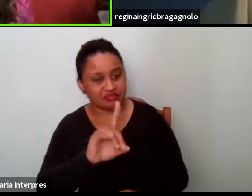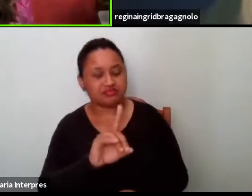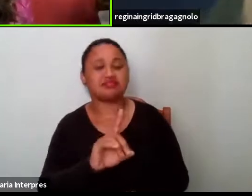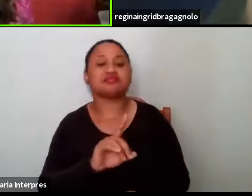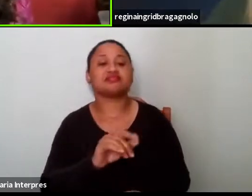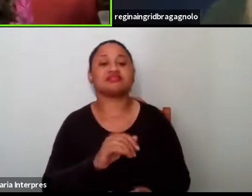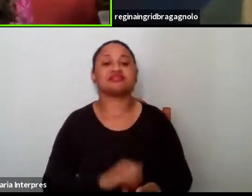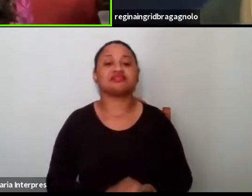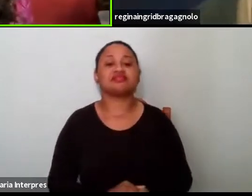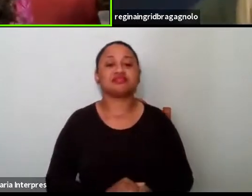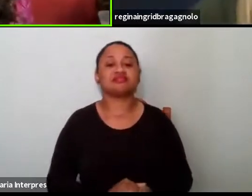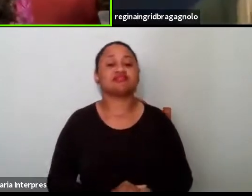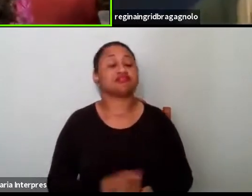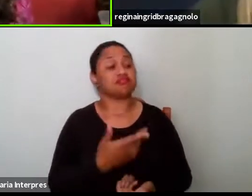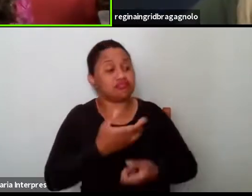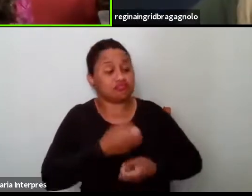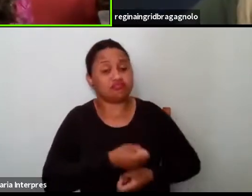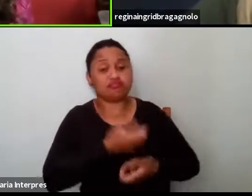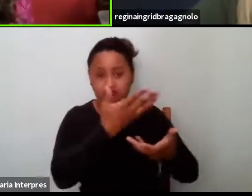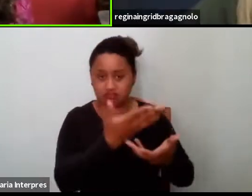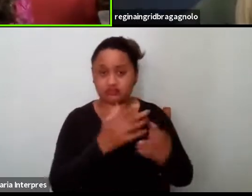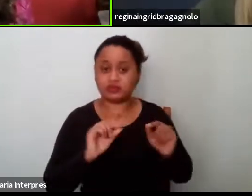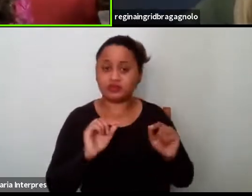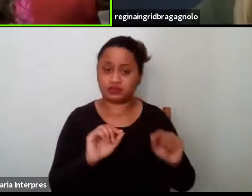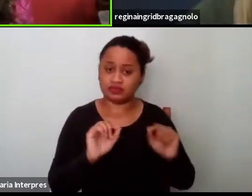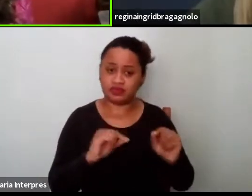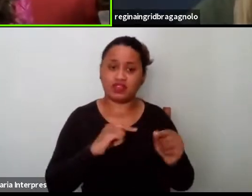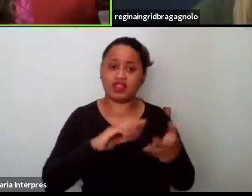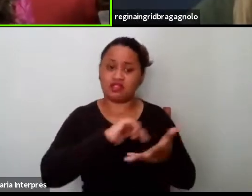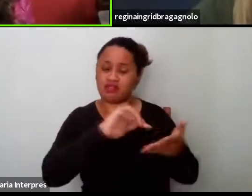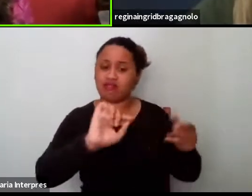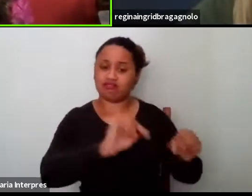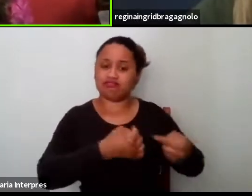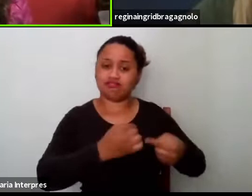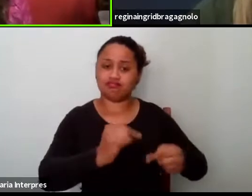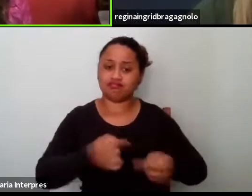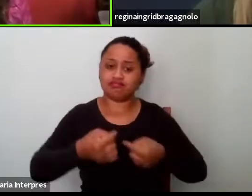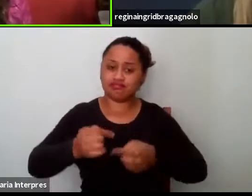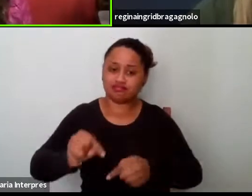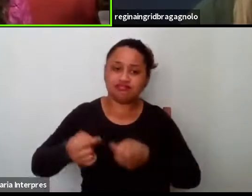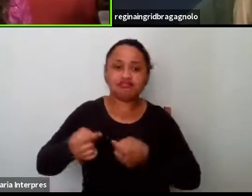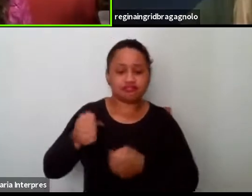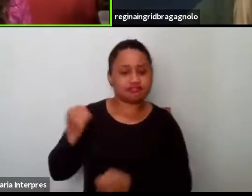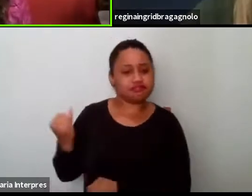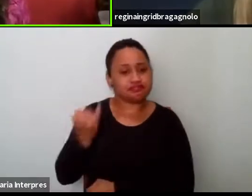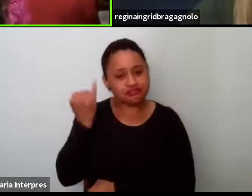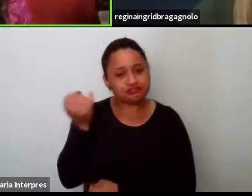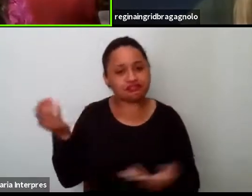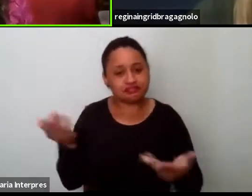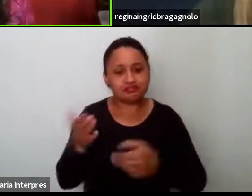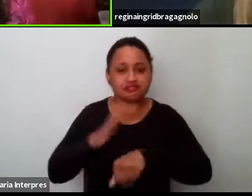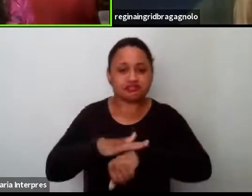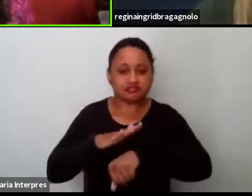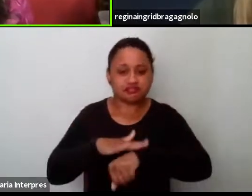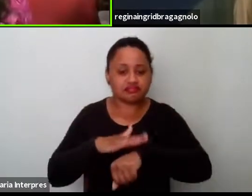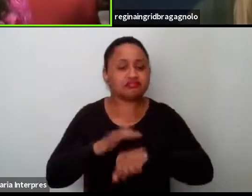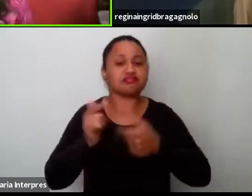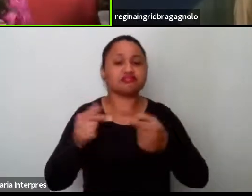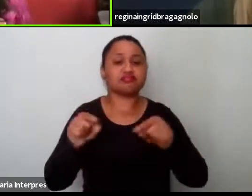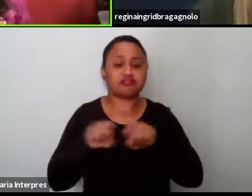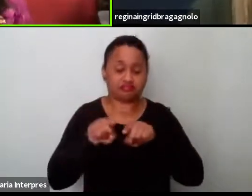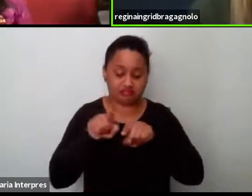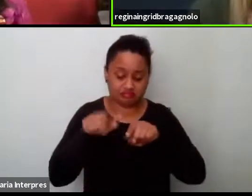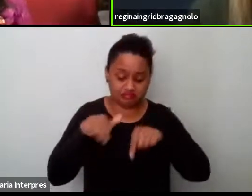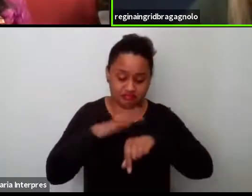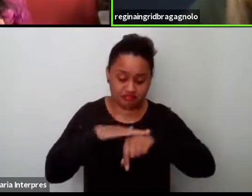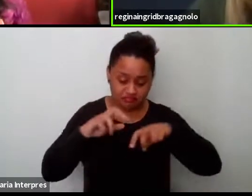Obrigada, sua fala é, né, assim, traz vários desafios importantes, né, para o momento e para a mesa,